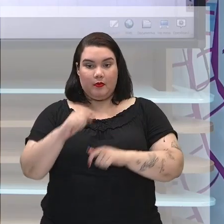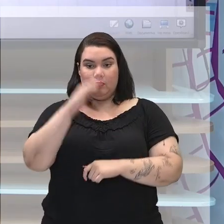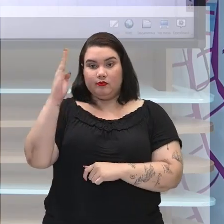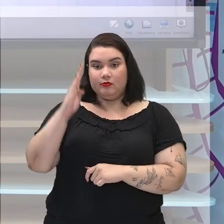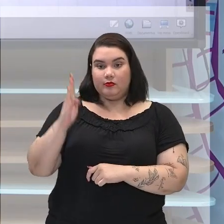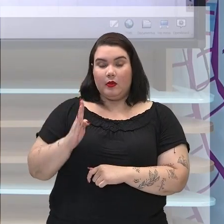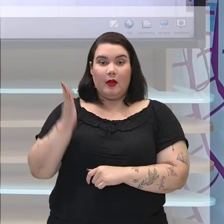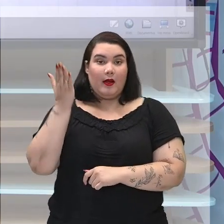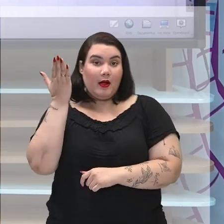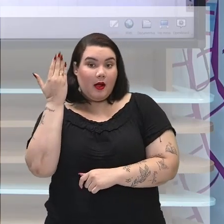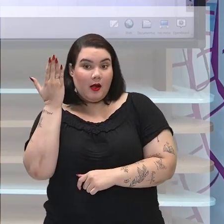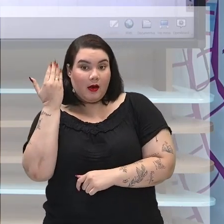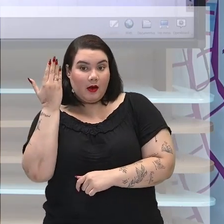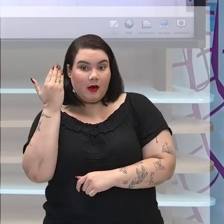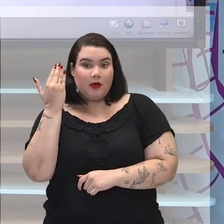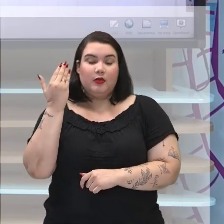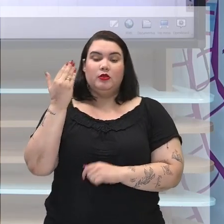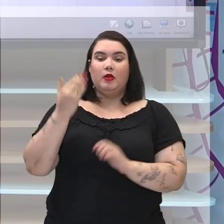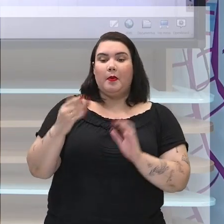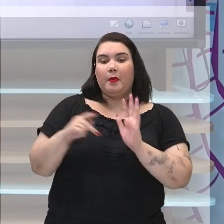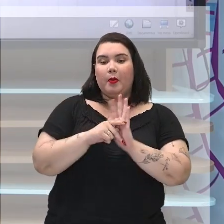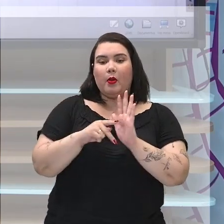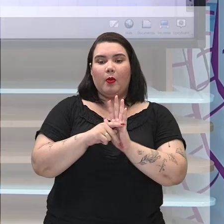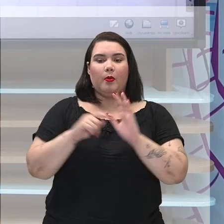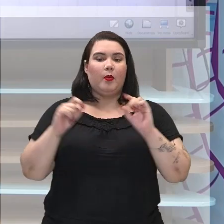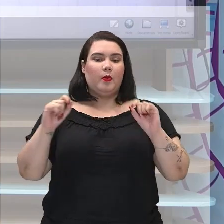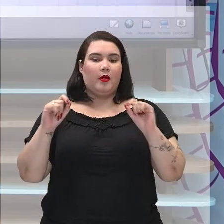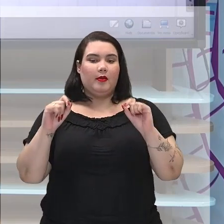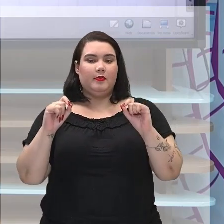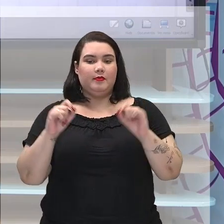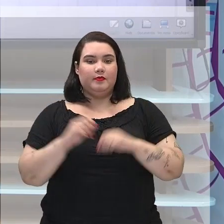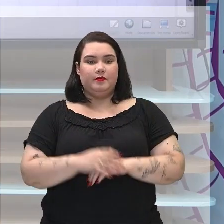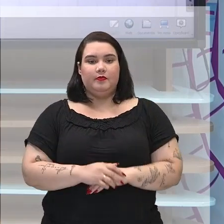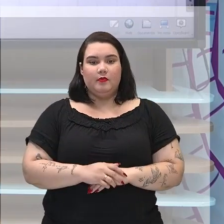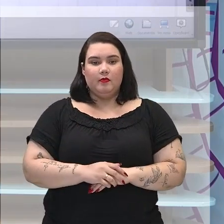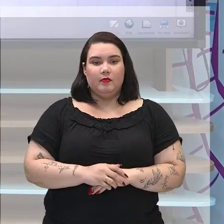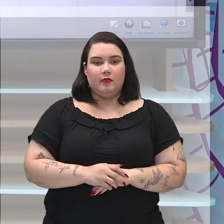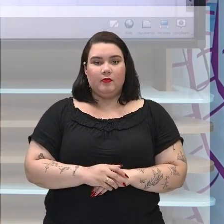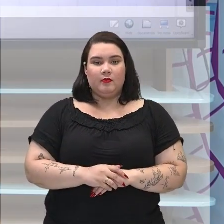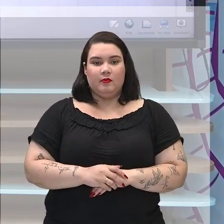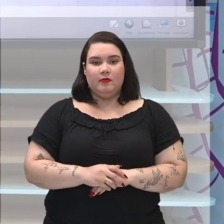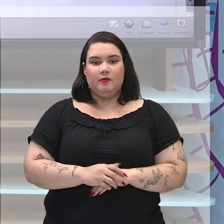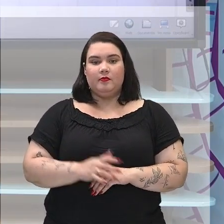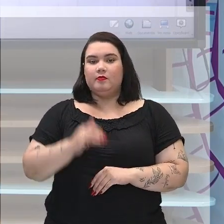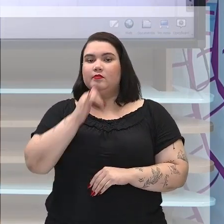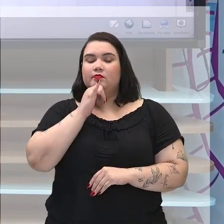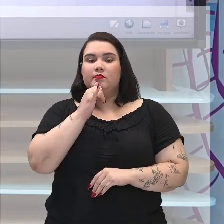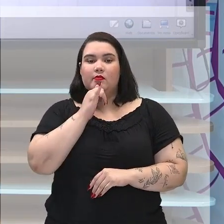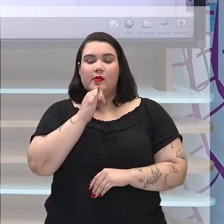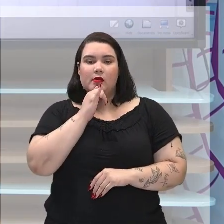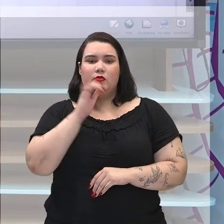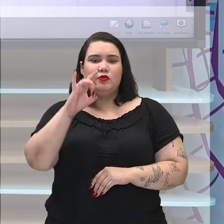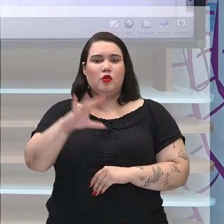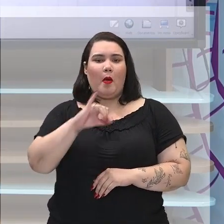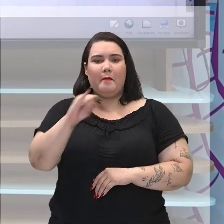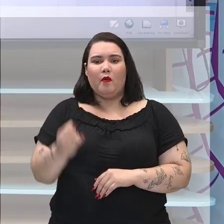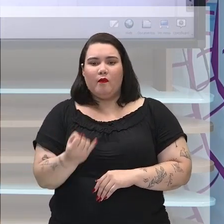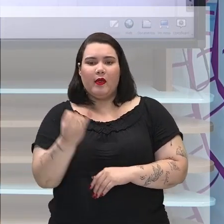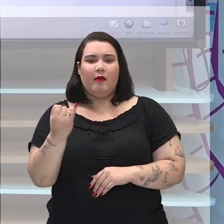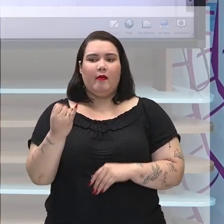que antes servia apenas como um quintal, né, para ser explorado,